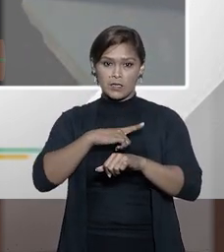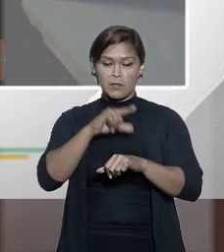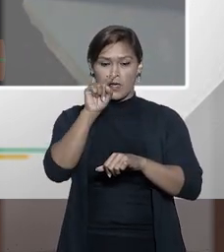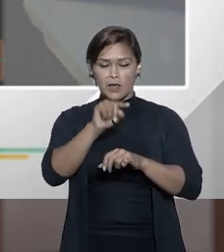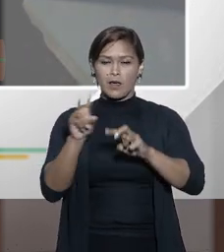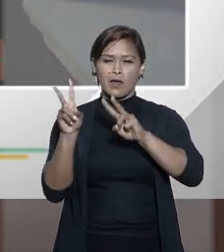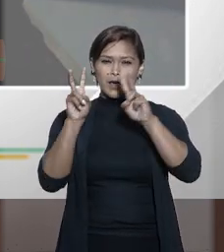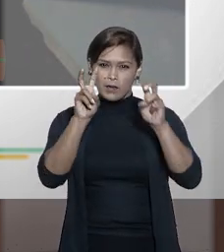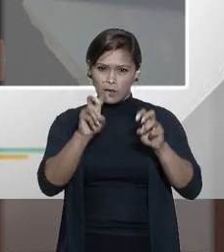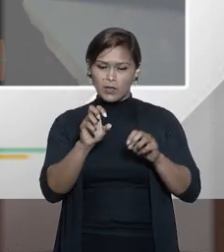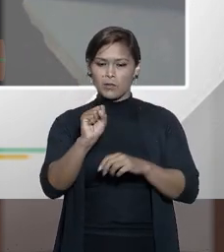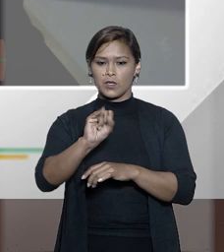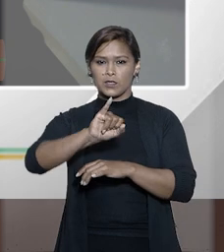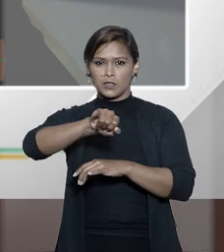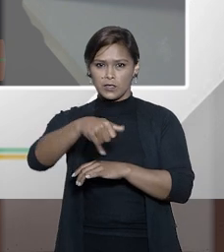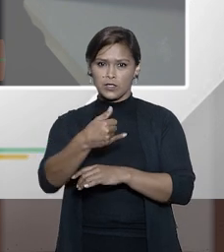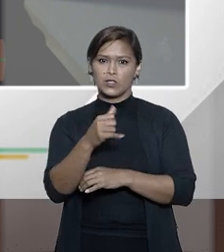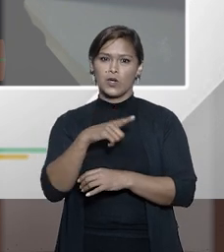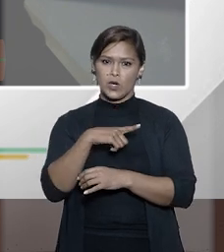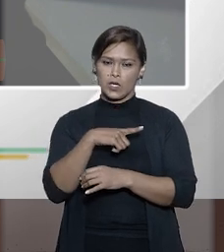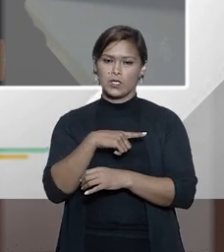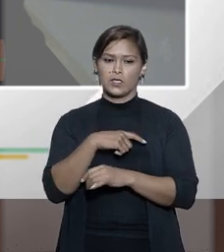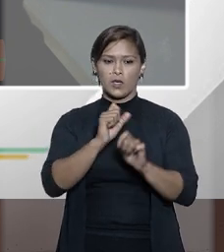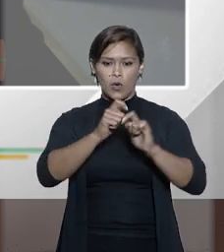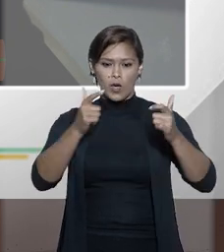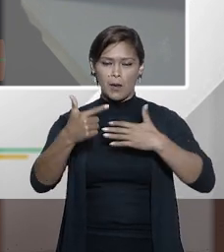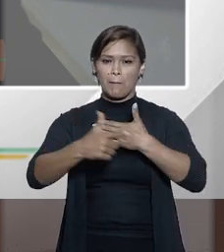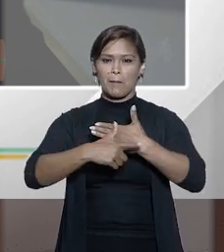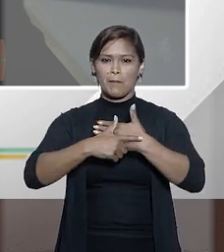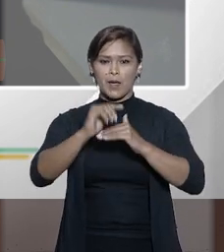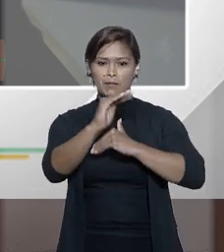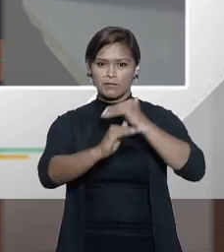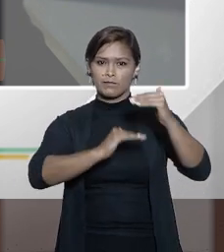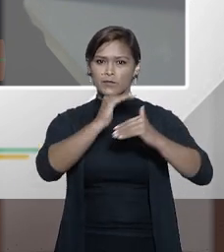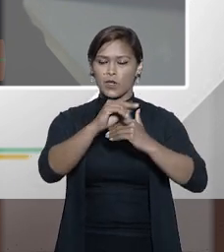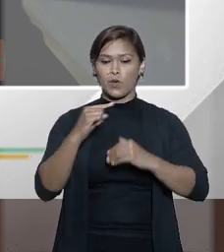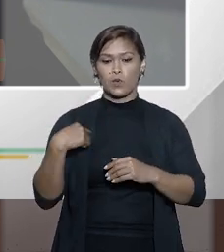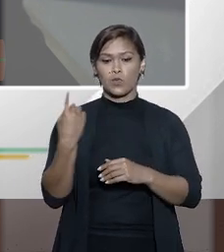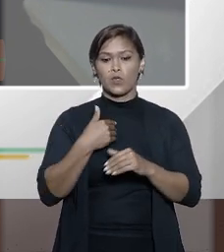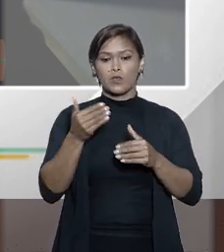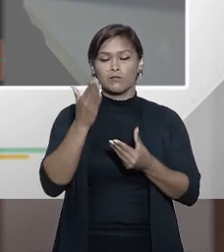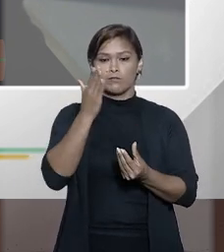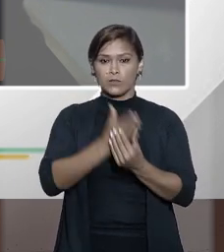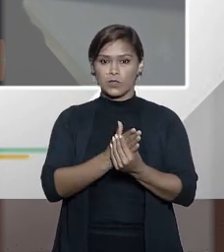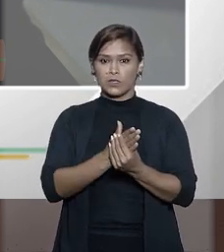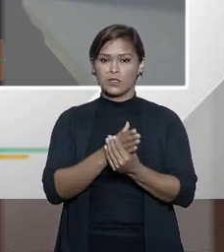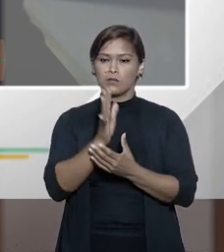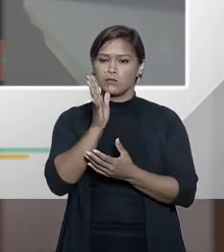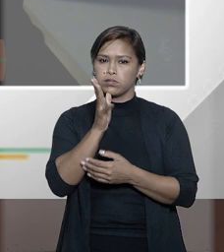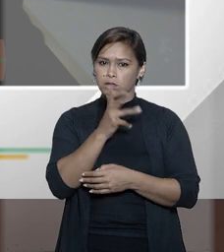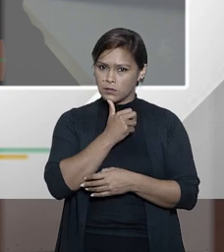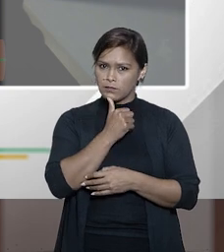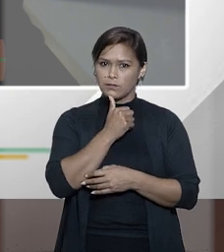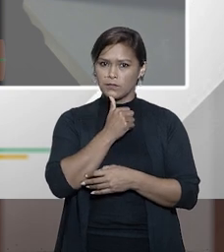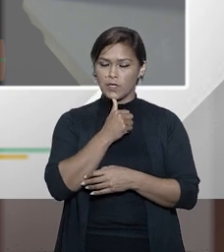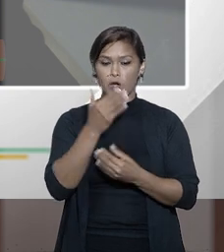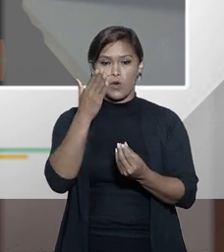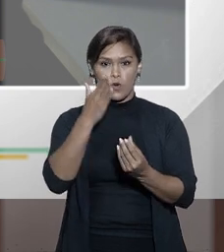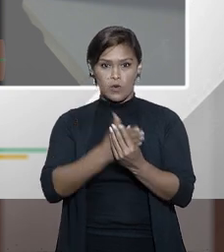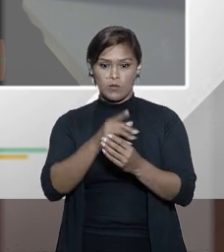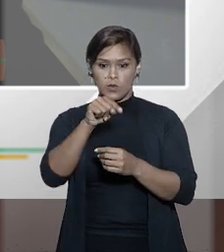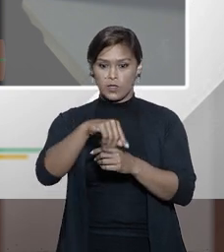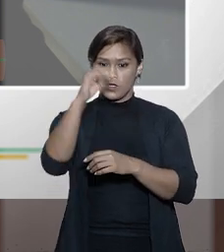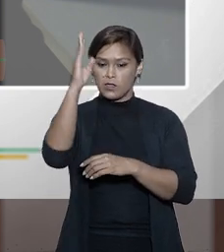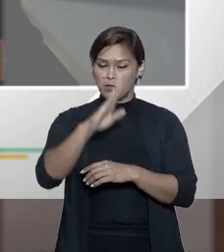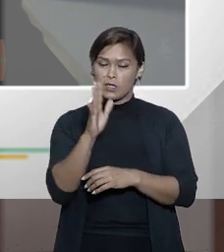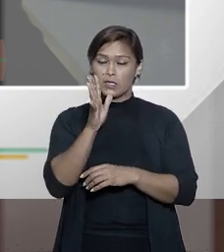e aí isso é um tema no qual a STJ tem um grande papel a desempenhar o nosso processo demora demais o processo